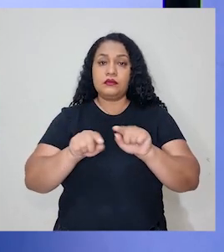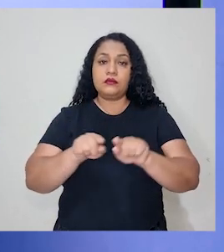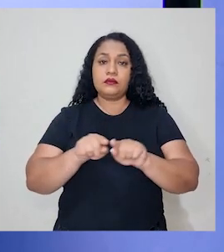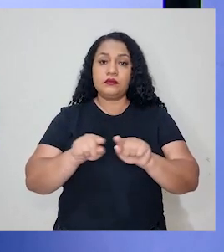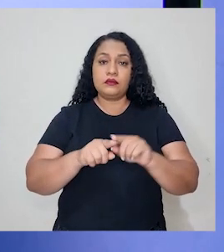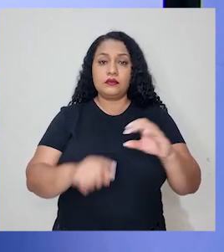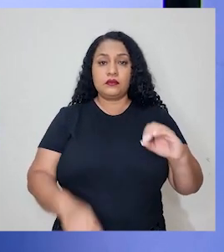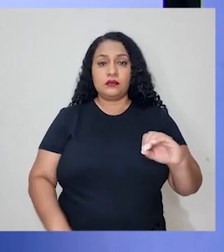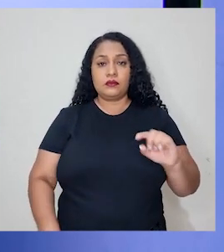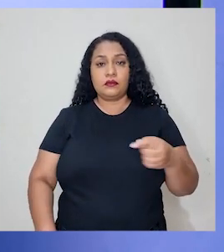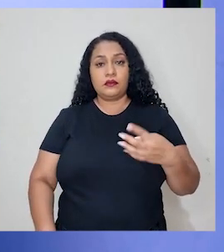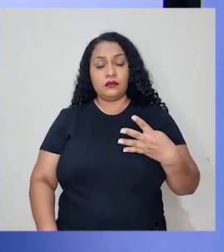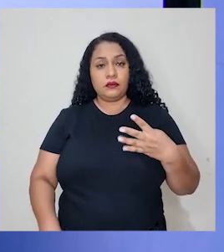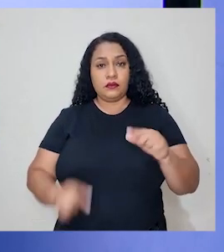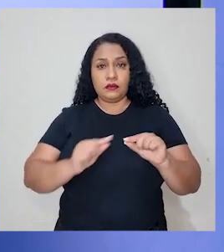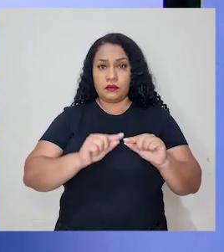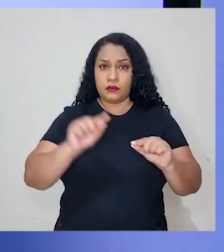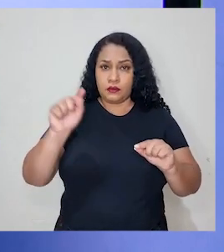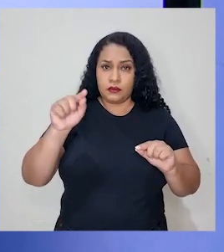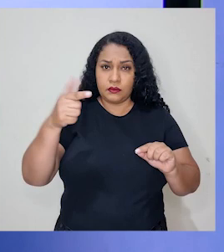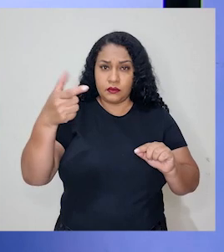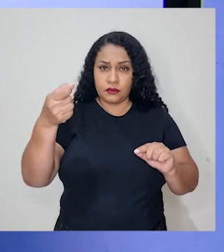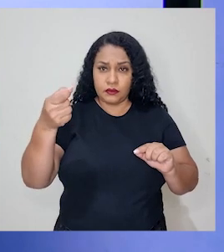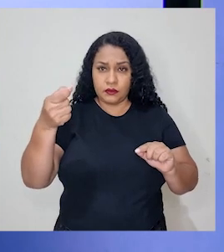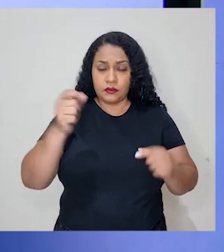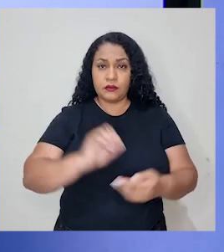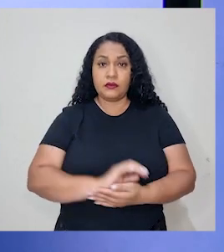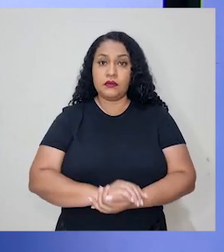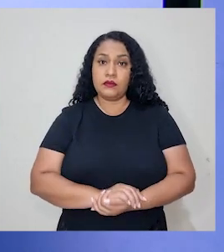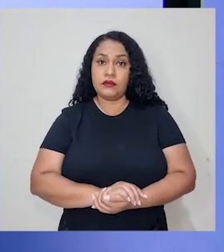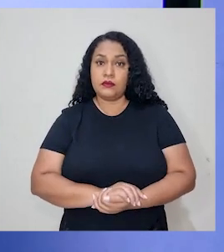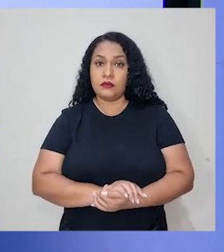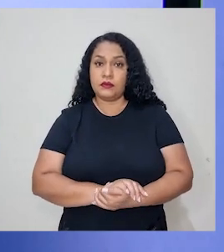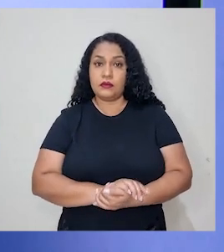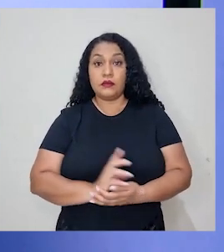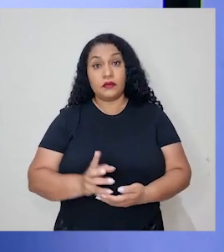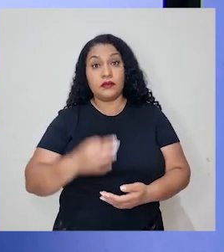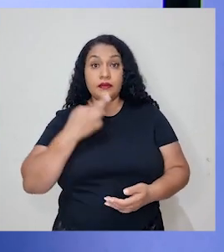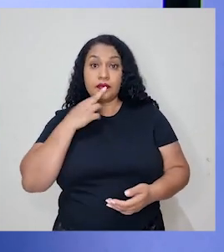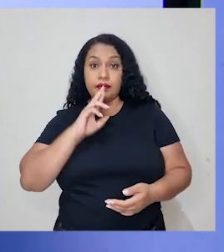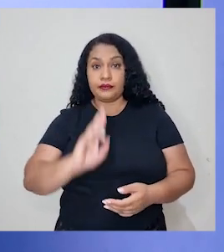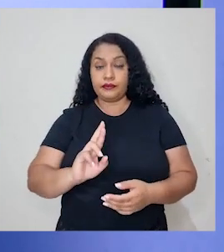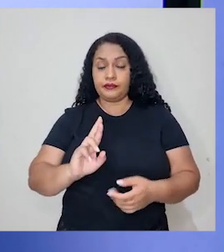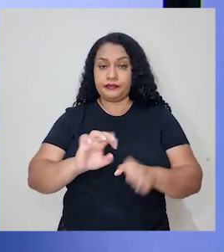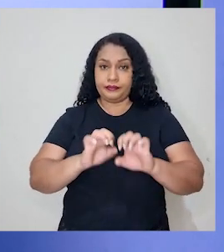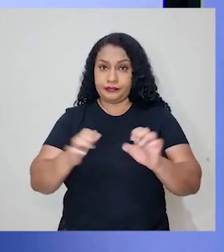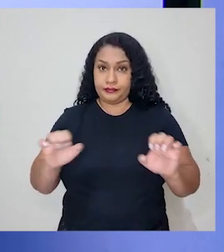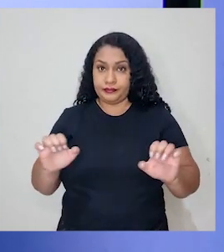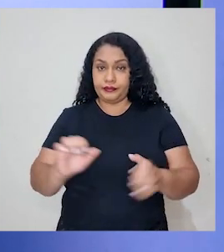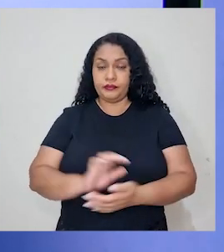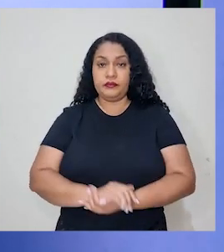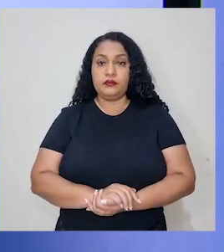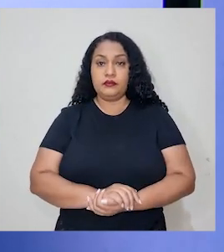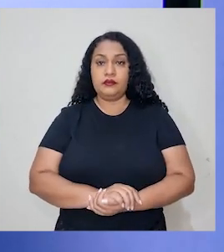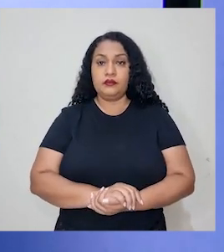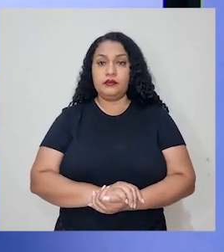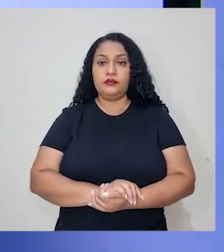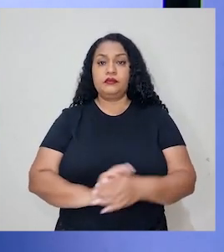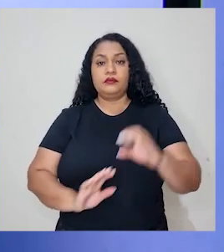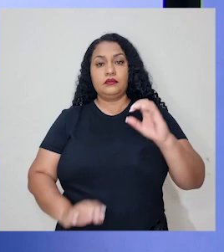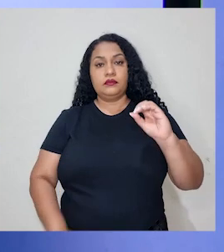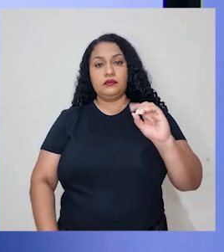faz 0,4 vezes 20, que está bem aqui. E vamos resolver essa equação. 0